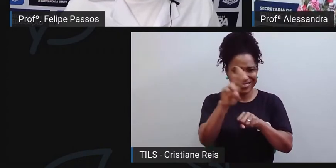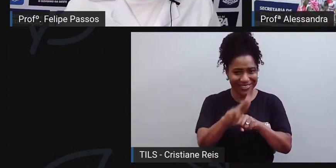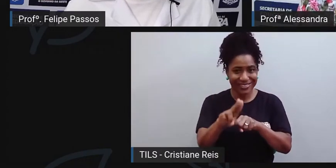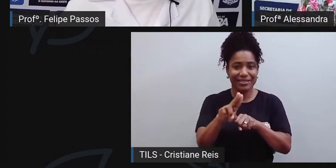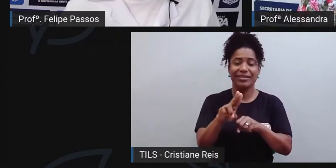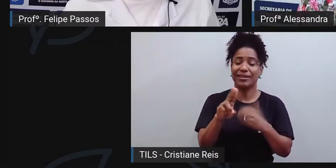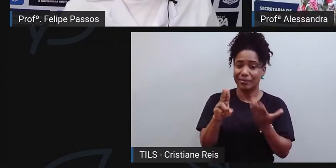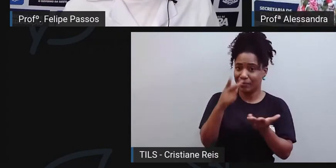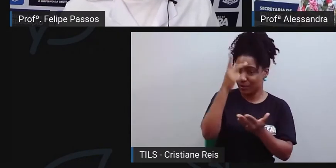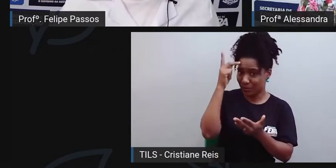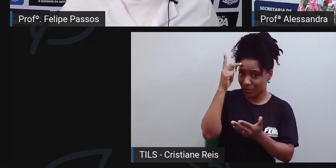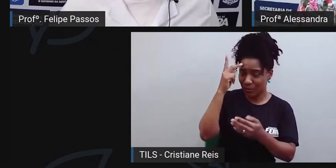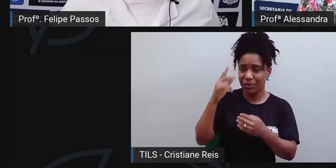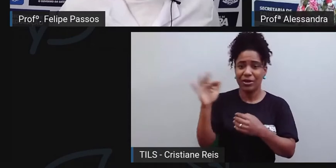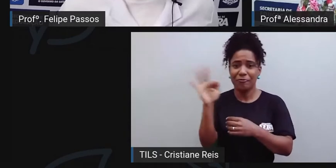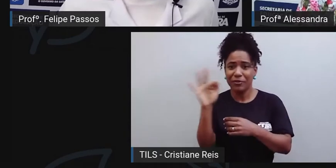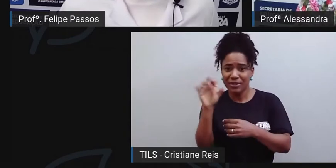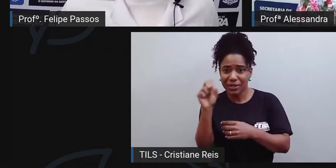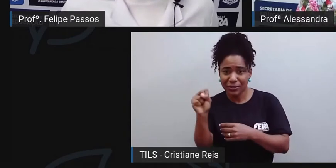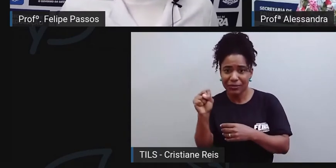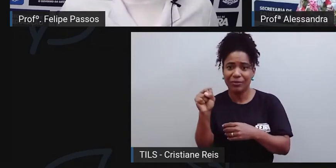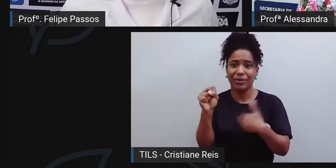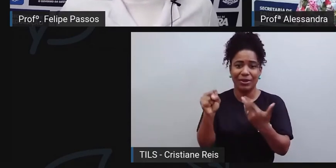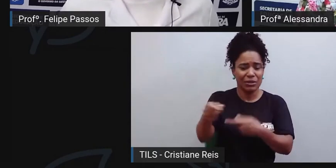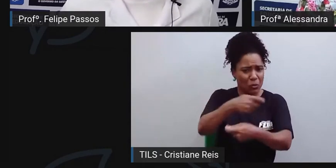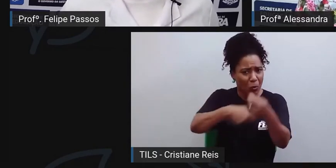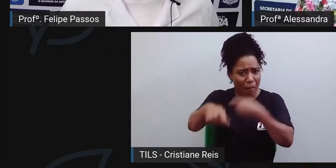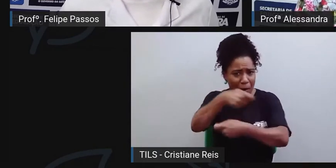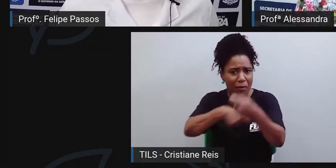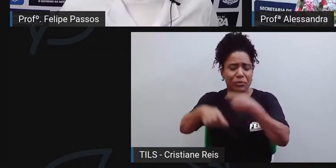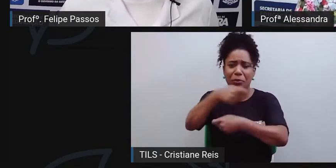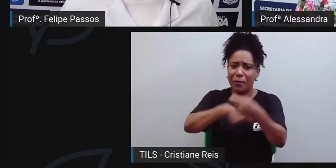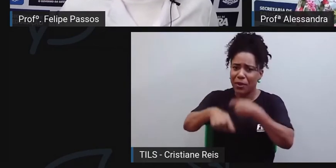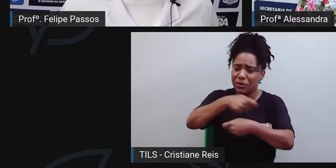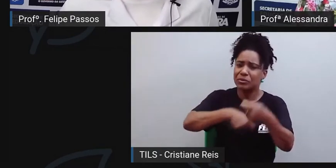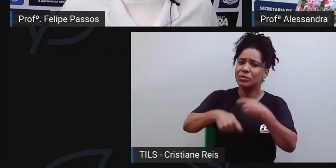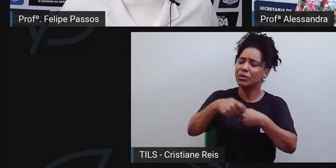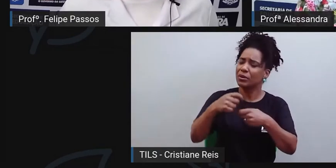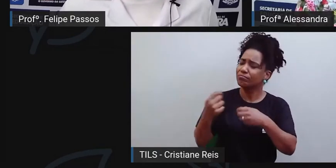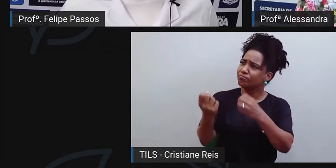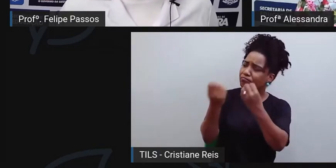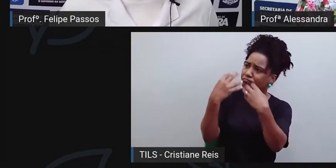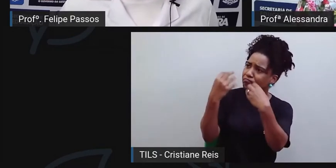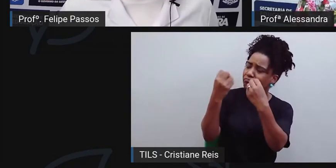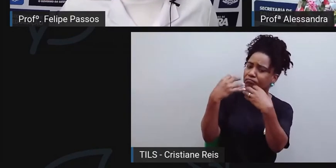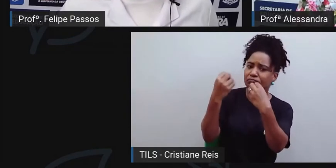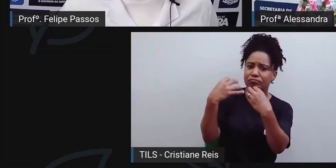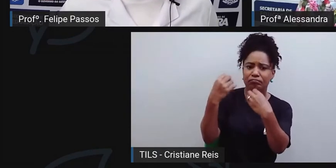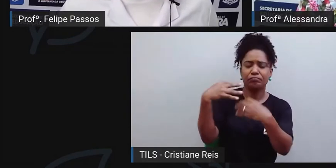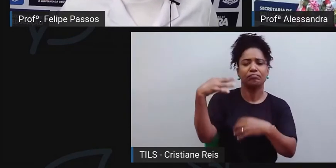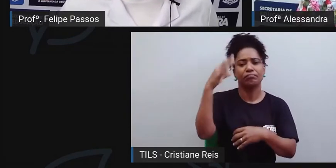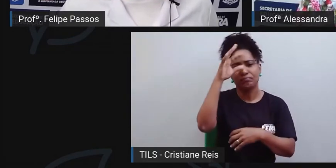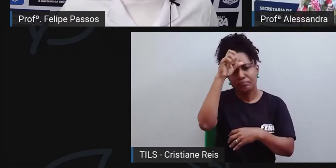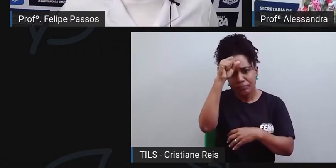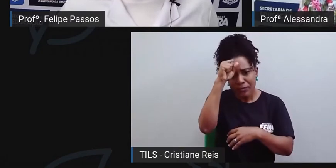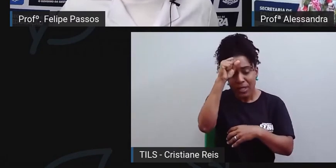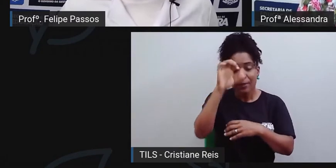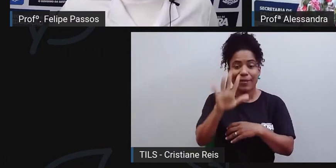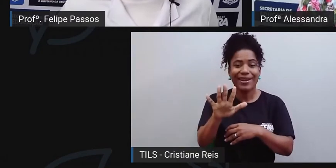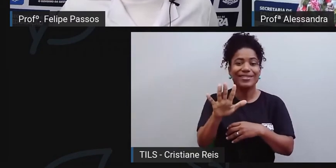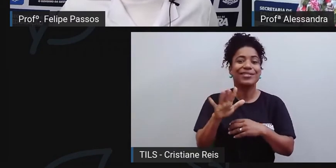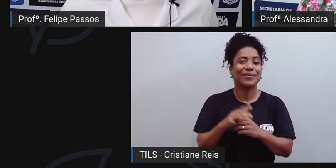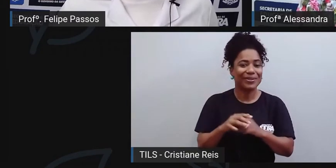discutirem que Feira de Santana é uma cidade comercial. Então, quando eu concluí, né? A licenciatura,